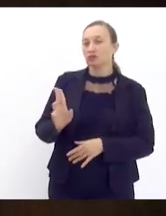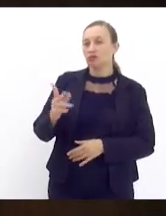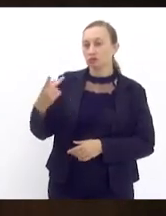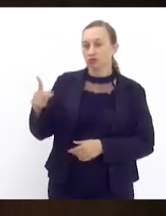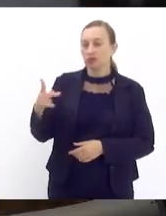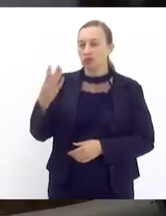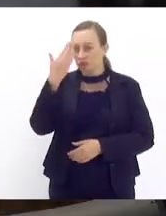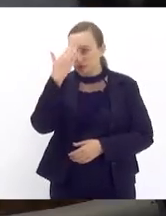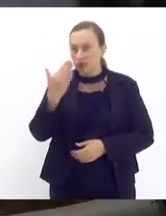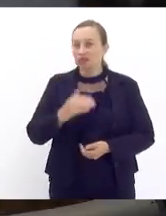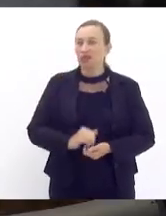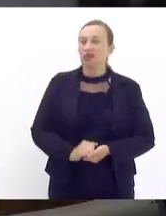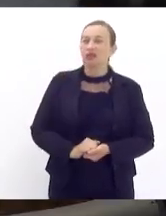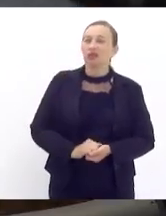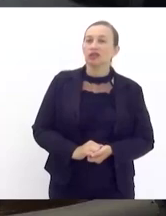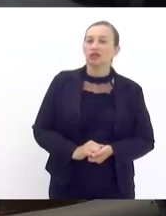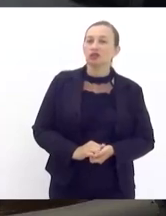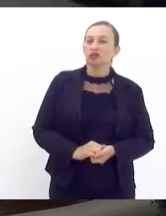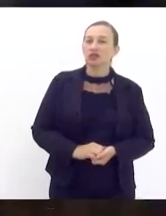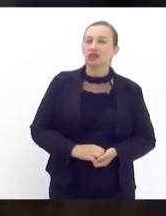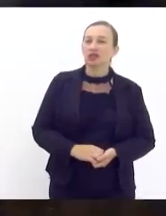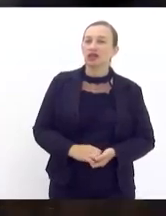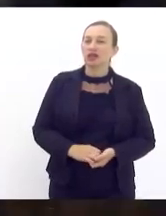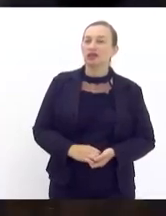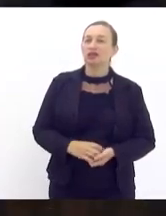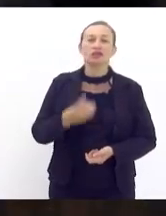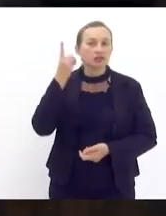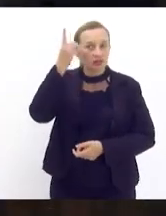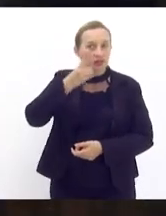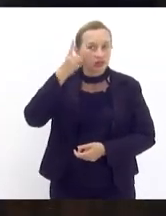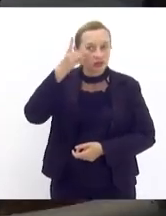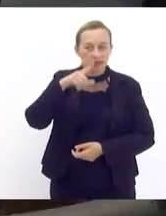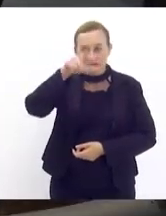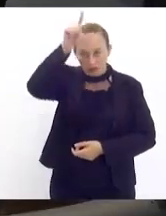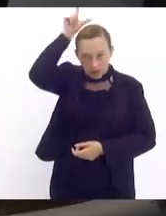Munir muito obrigado deputado Luiz Pau da Rocha